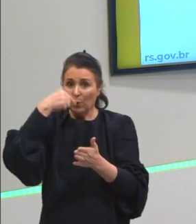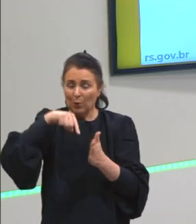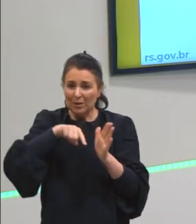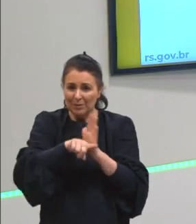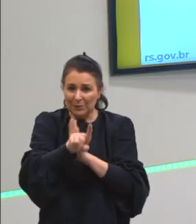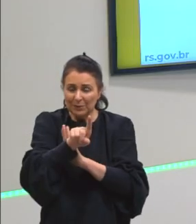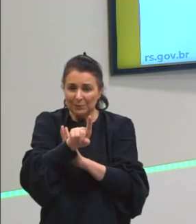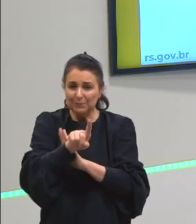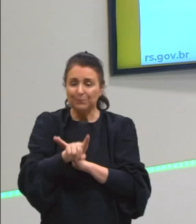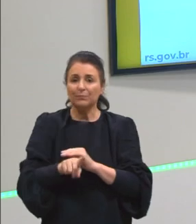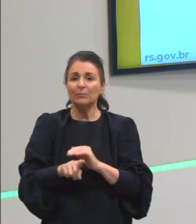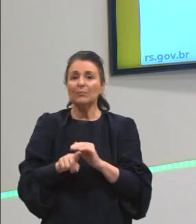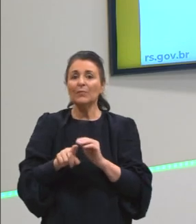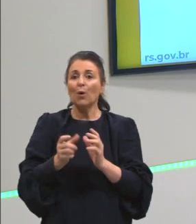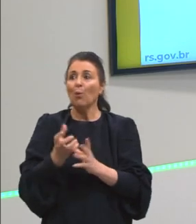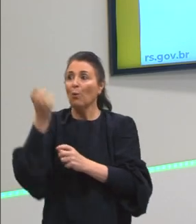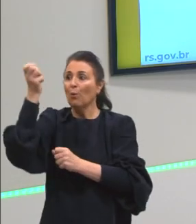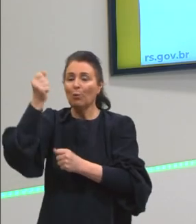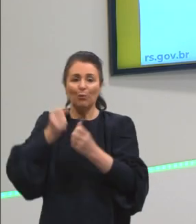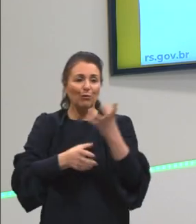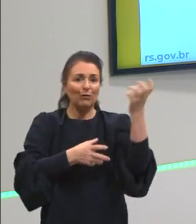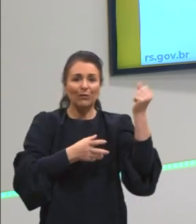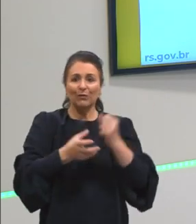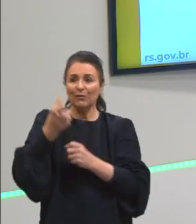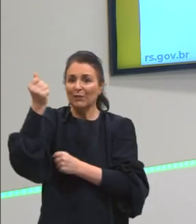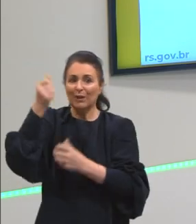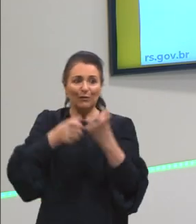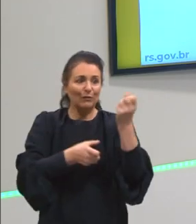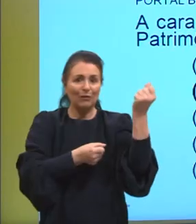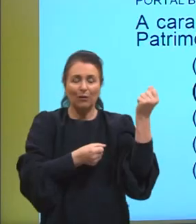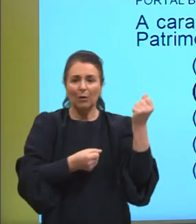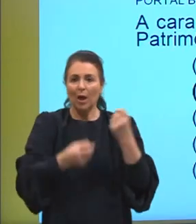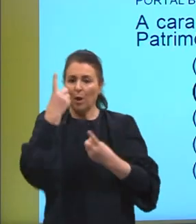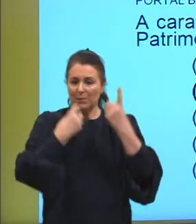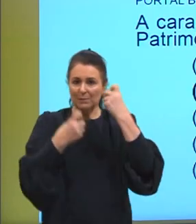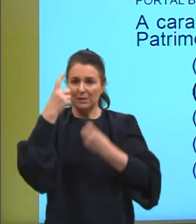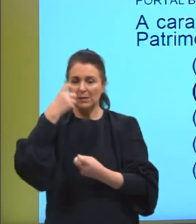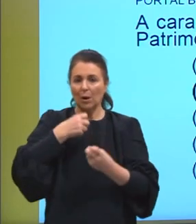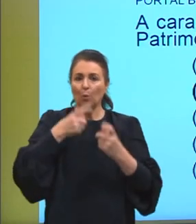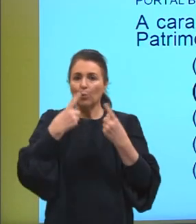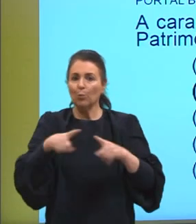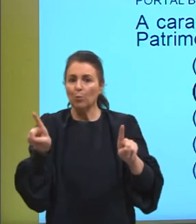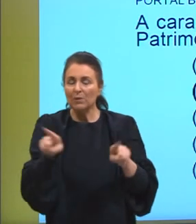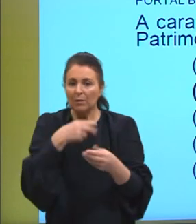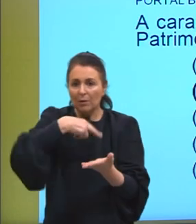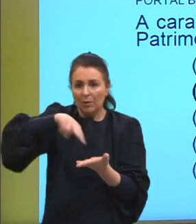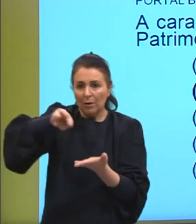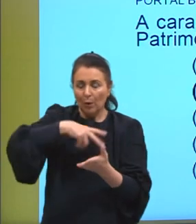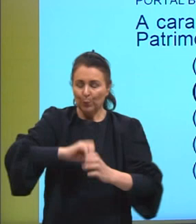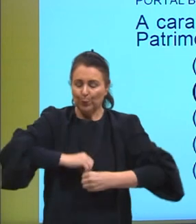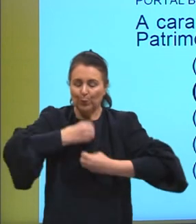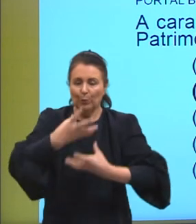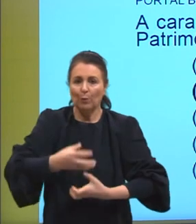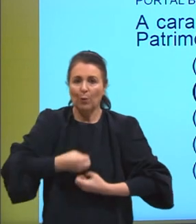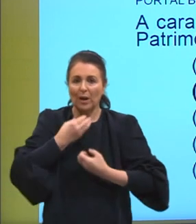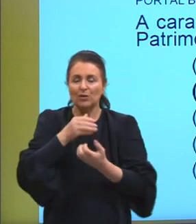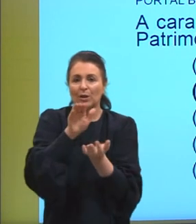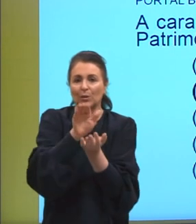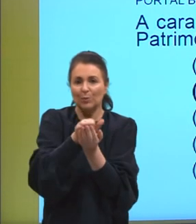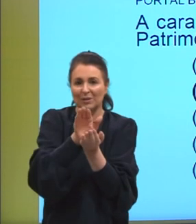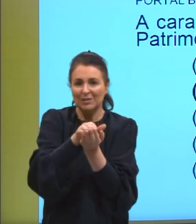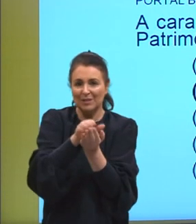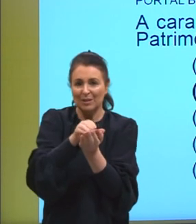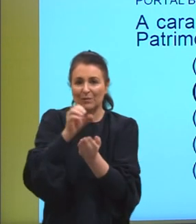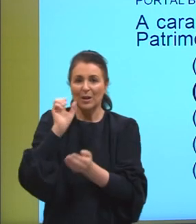O frevo é uma forma de expressão musical coreográfica e poética enraizada no Recife e Olinda,